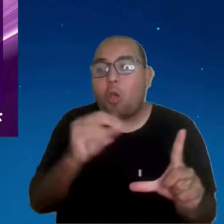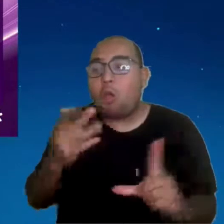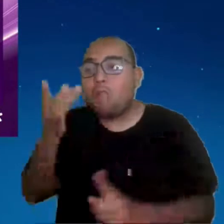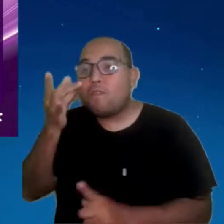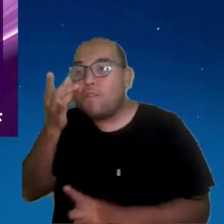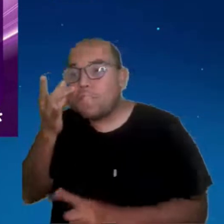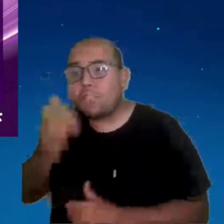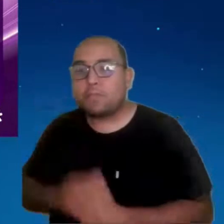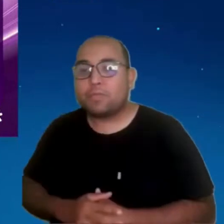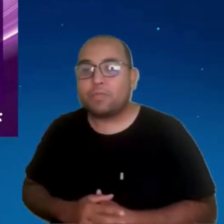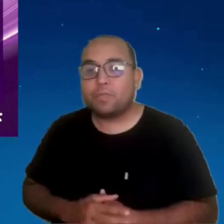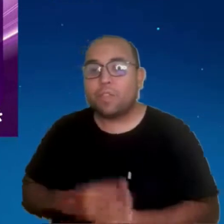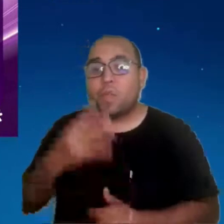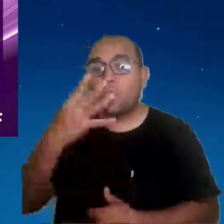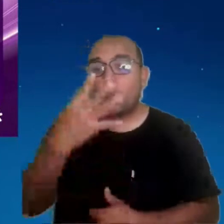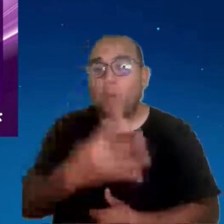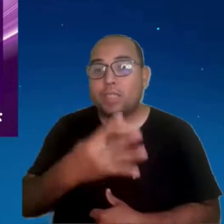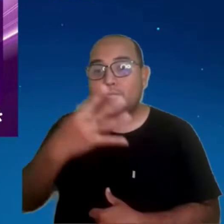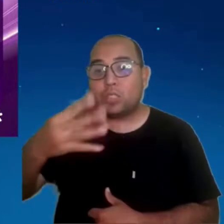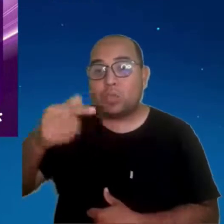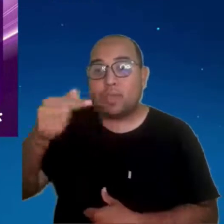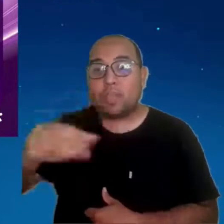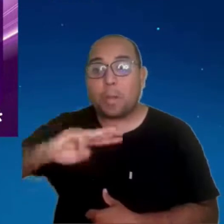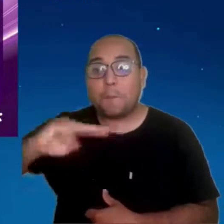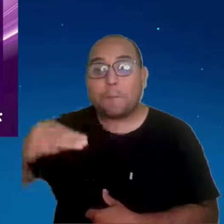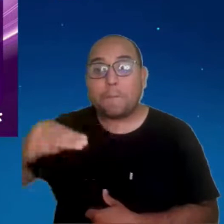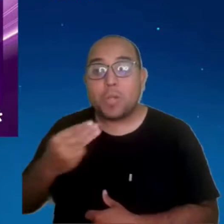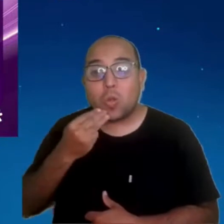milhões de dispositivos digitais em uso no país em 2021.